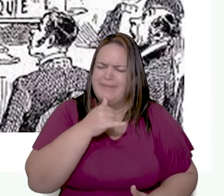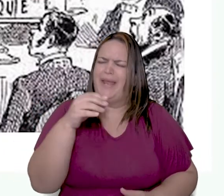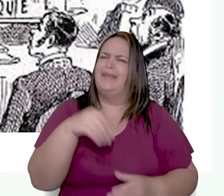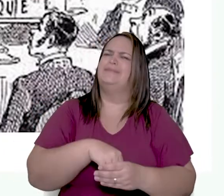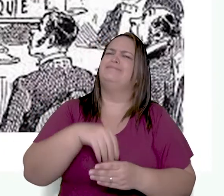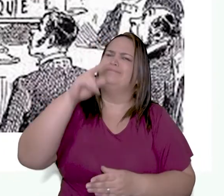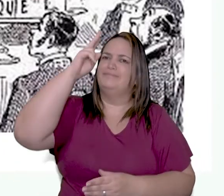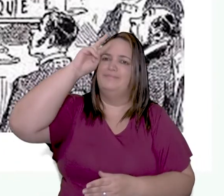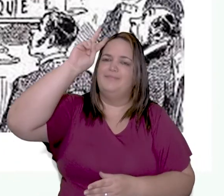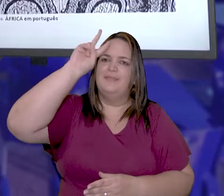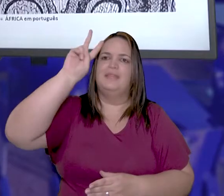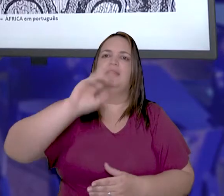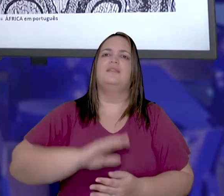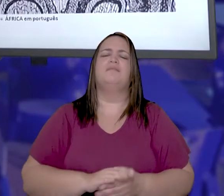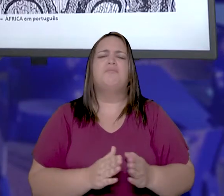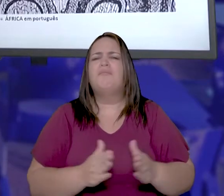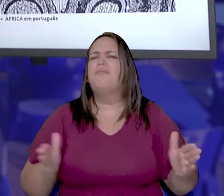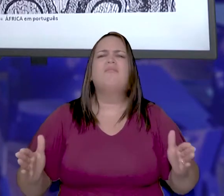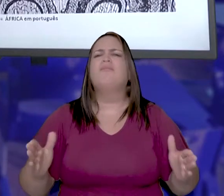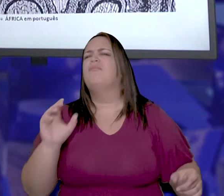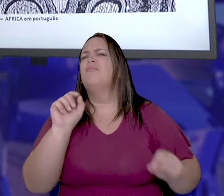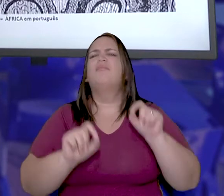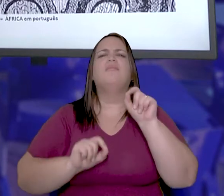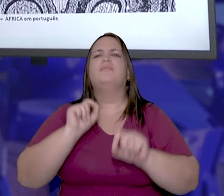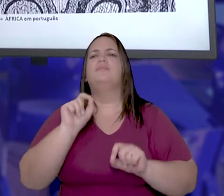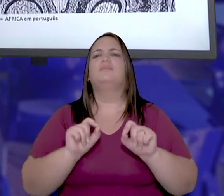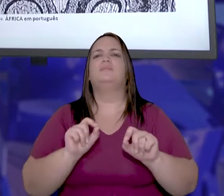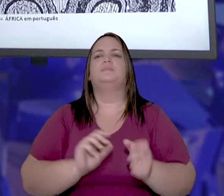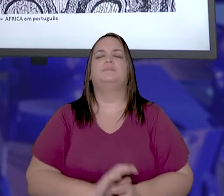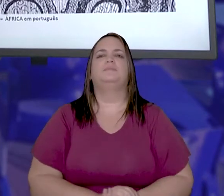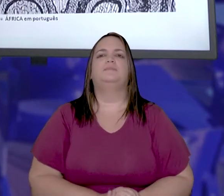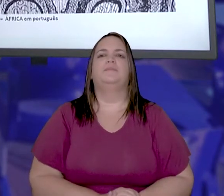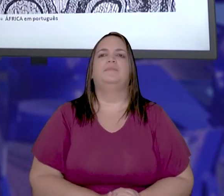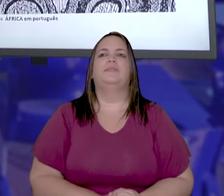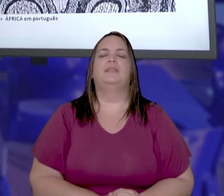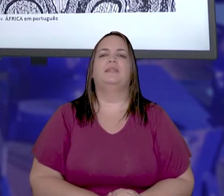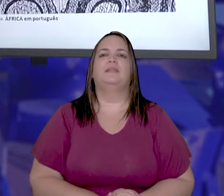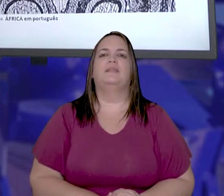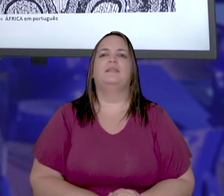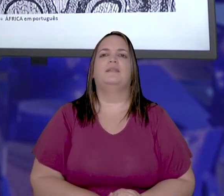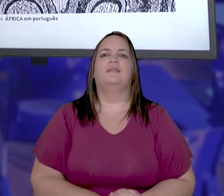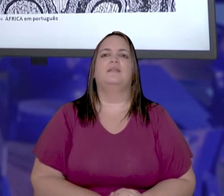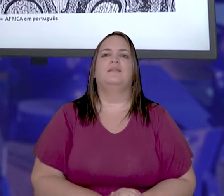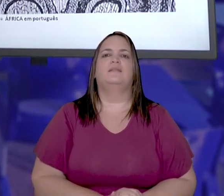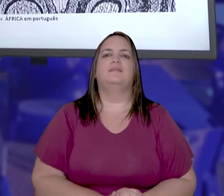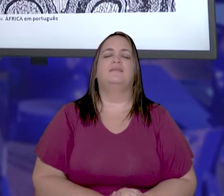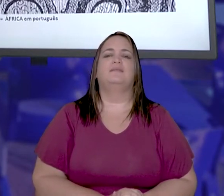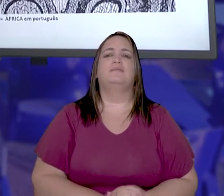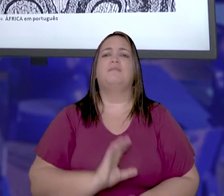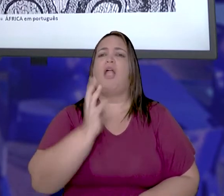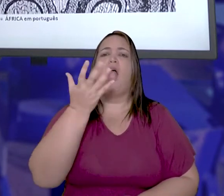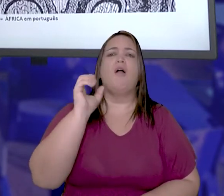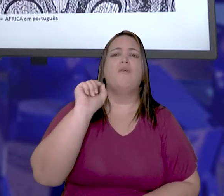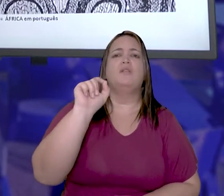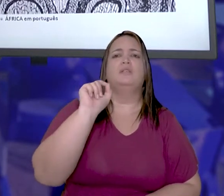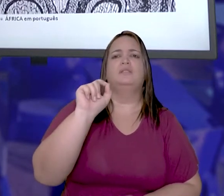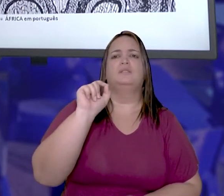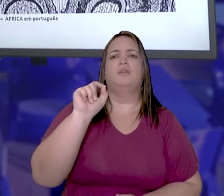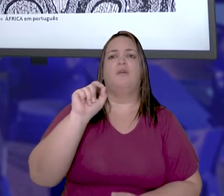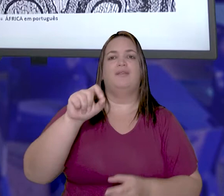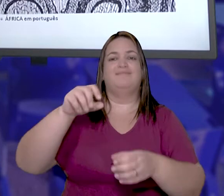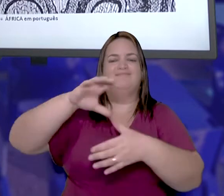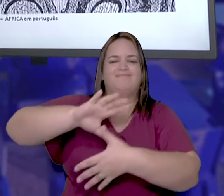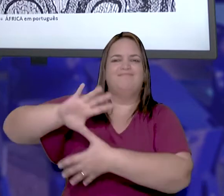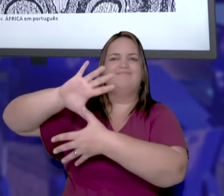um período totalmente controverso dentro da história. Que período foi esse? Você deve estar